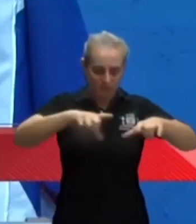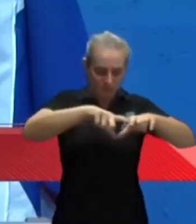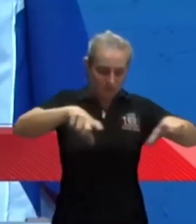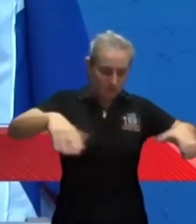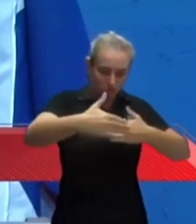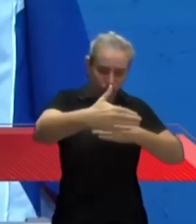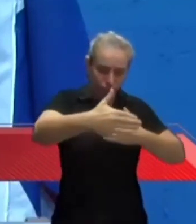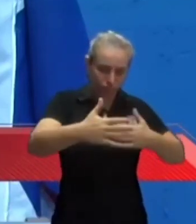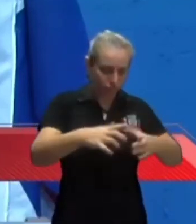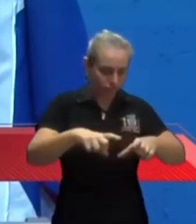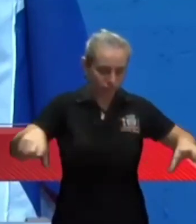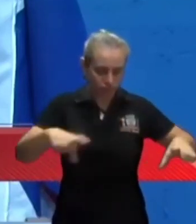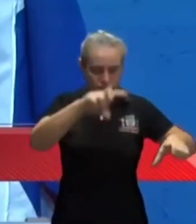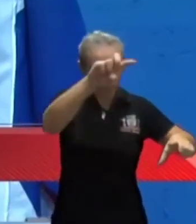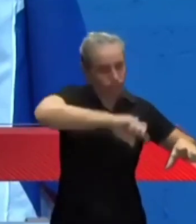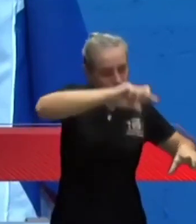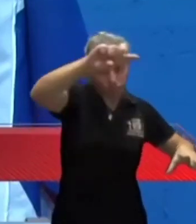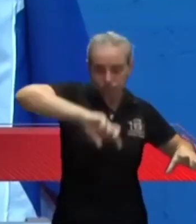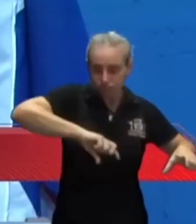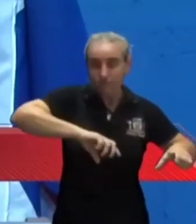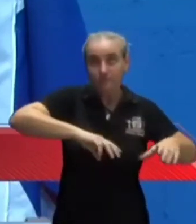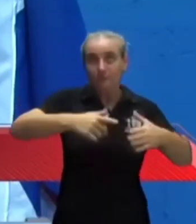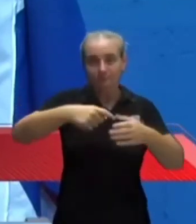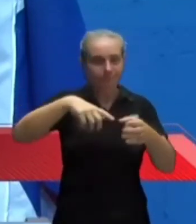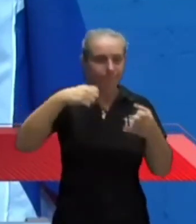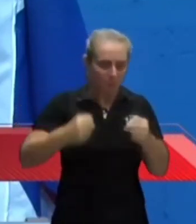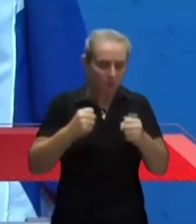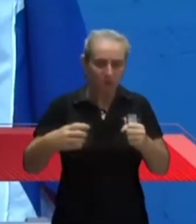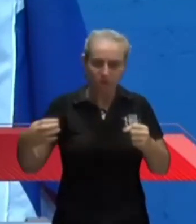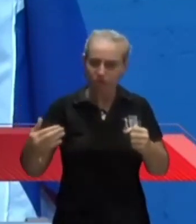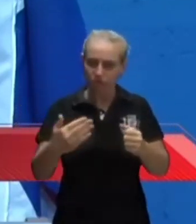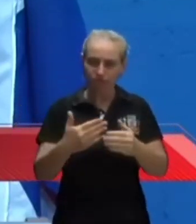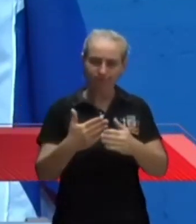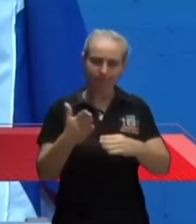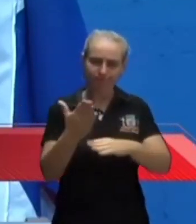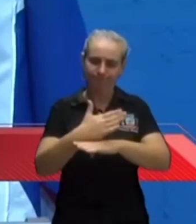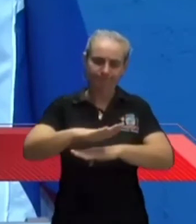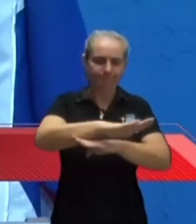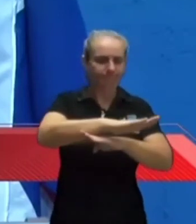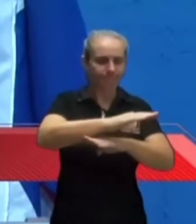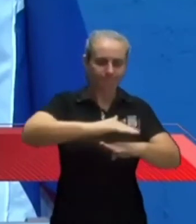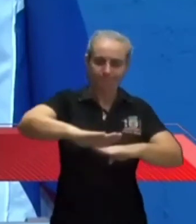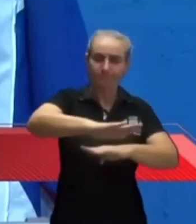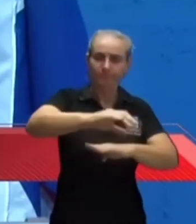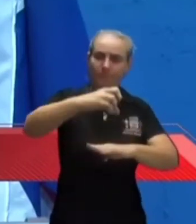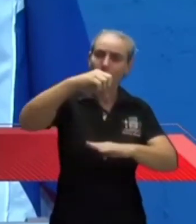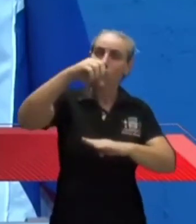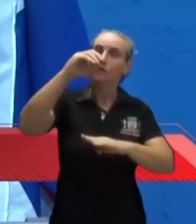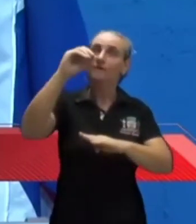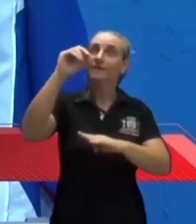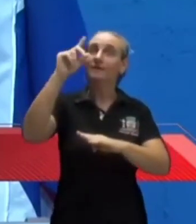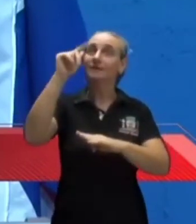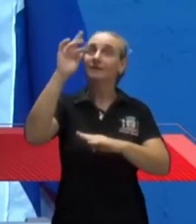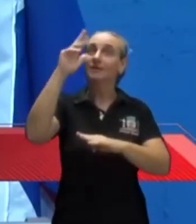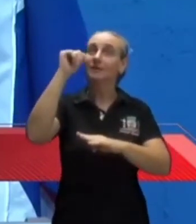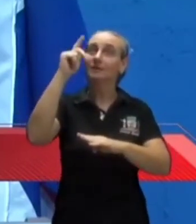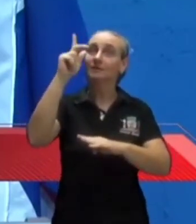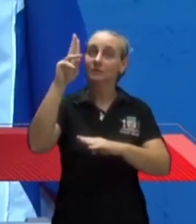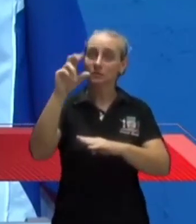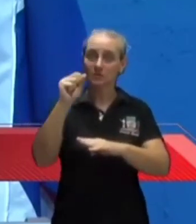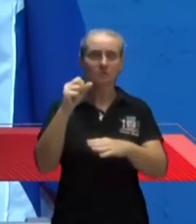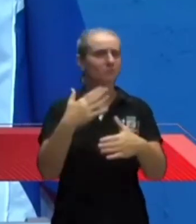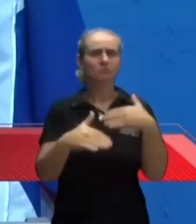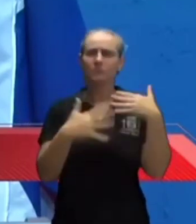uma possibilidade de que seja feito um estacionamento de 90 graus no canteiro central. Não vai atrapalhar ali